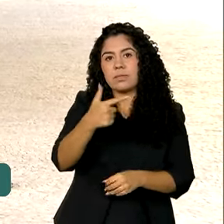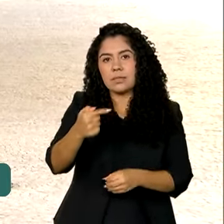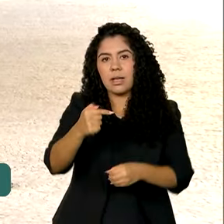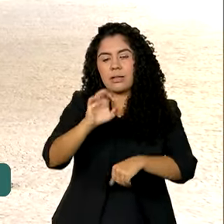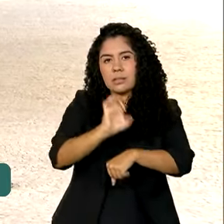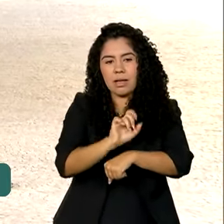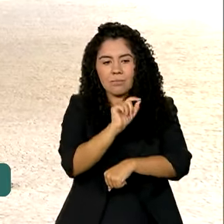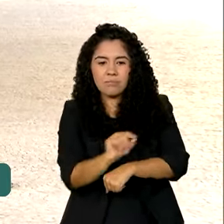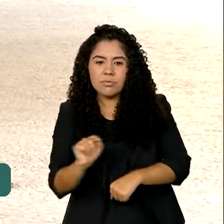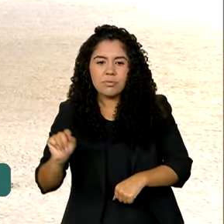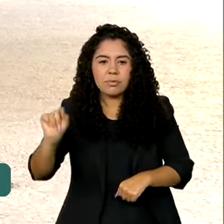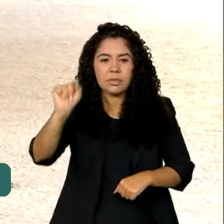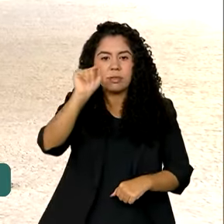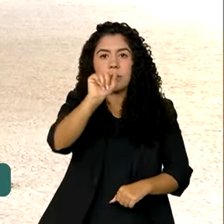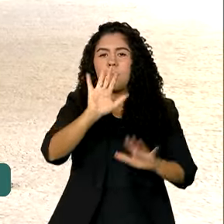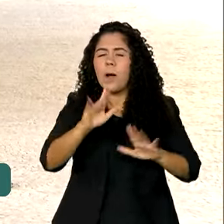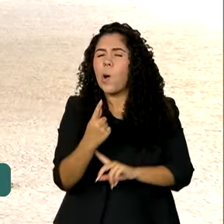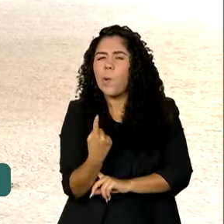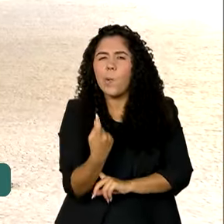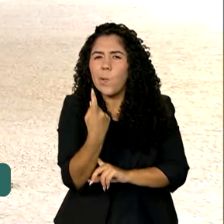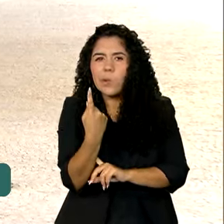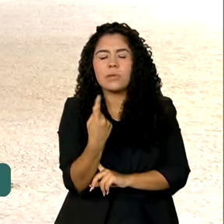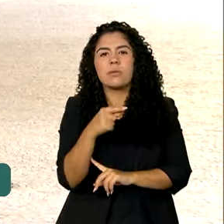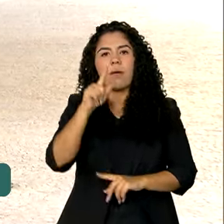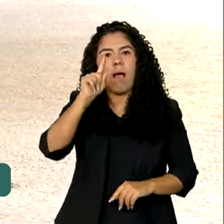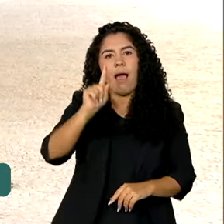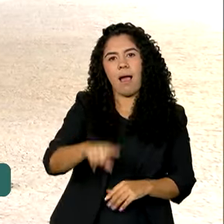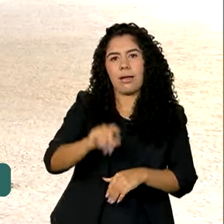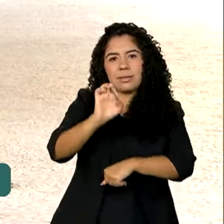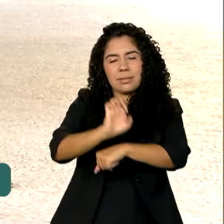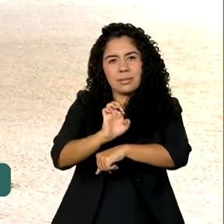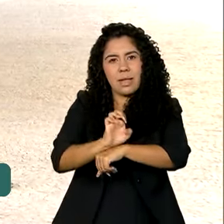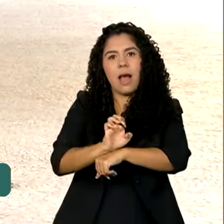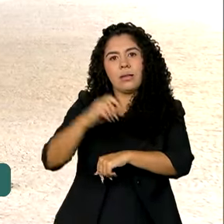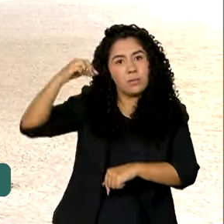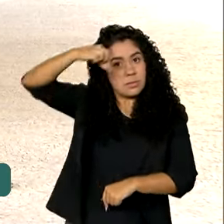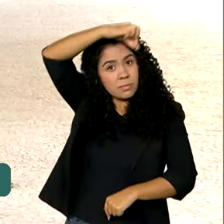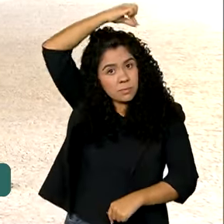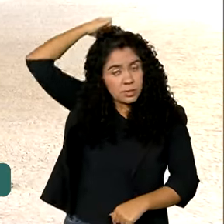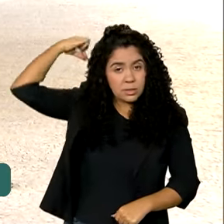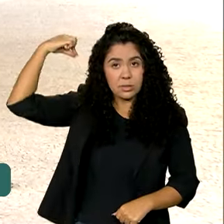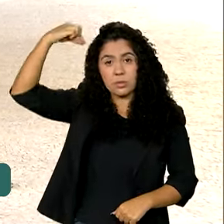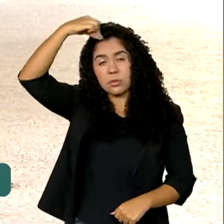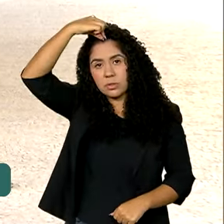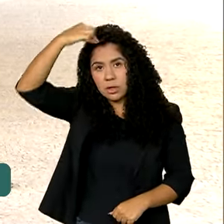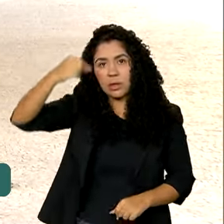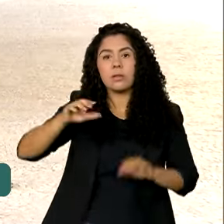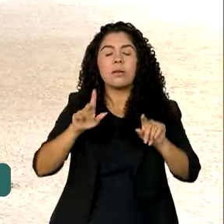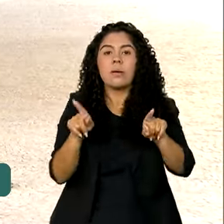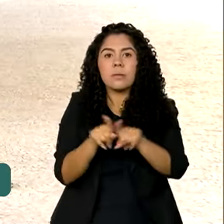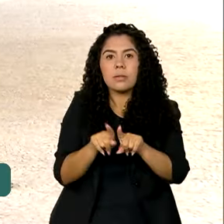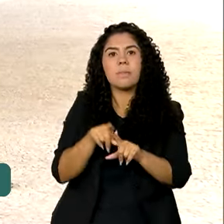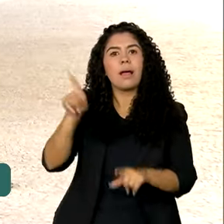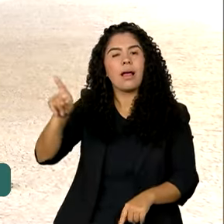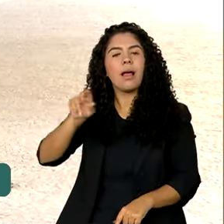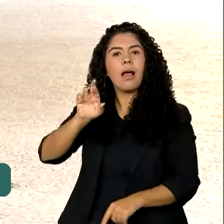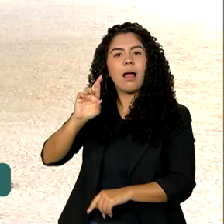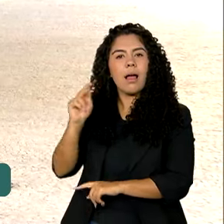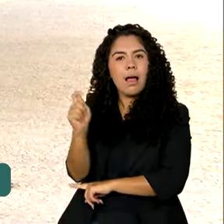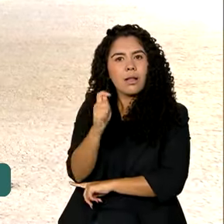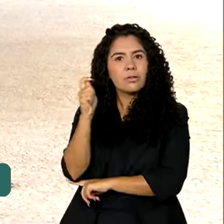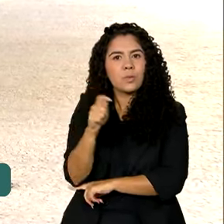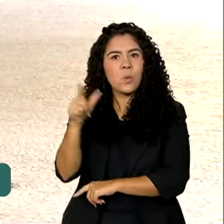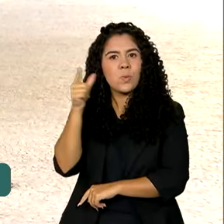da federação. A única exceção foi o Espírito Santo. Os números de emprego no Rio Grande do Sul se recuperaram com